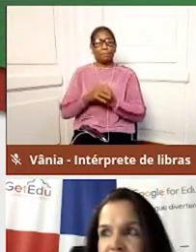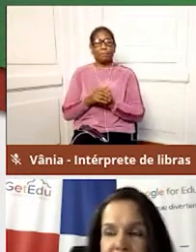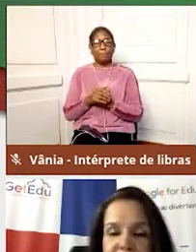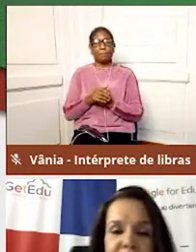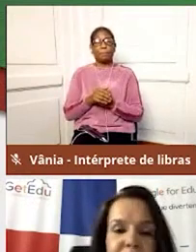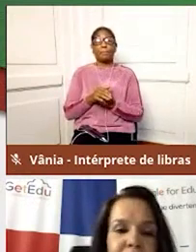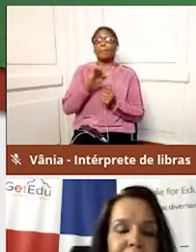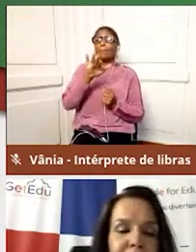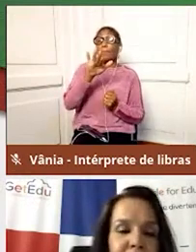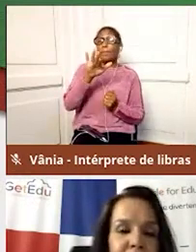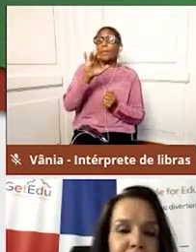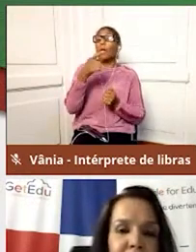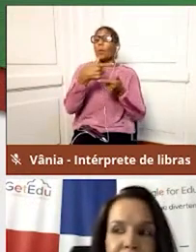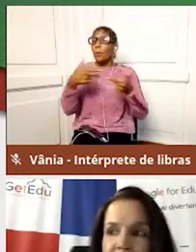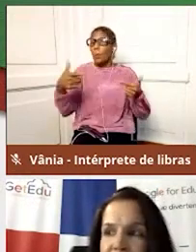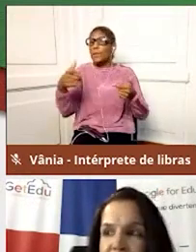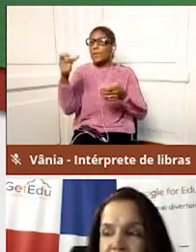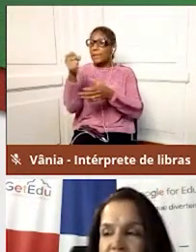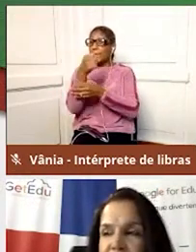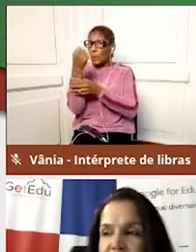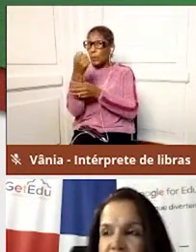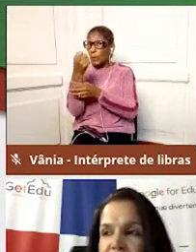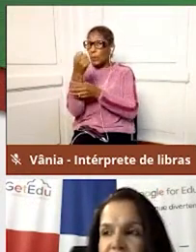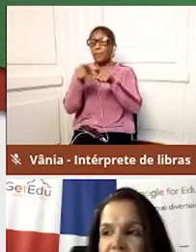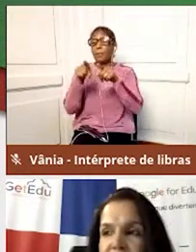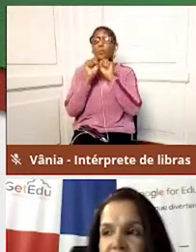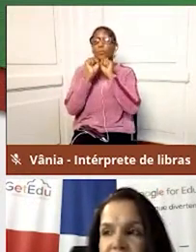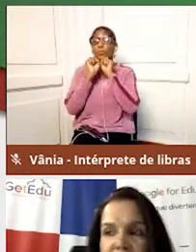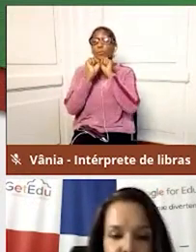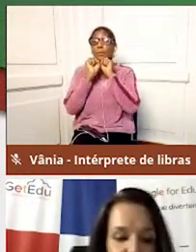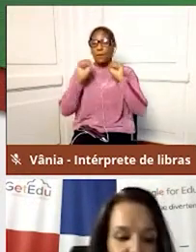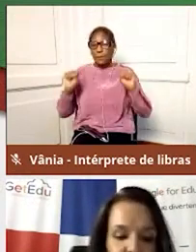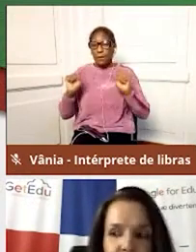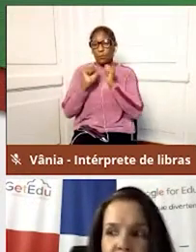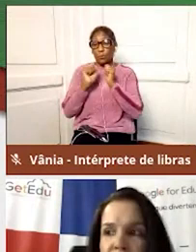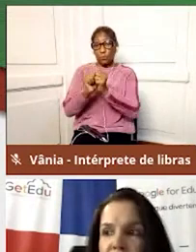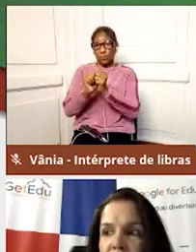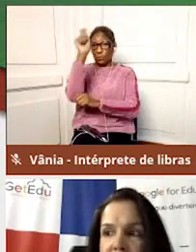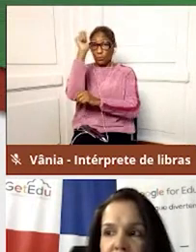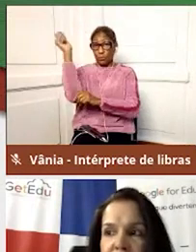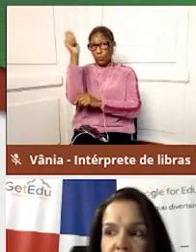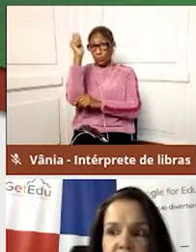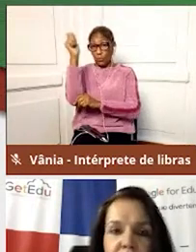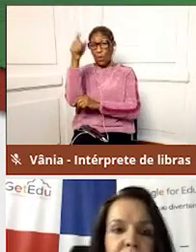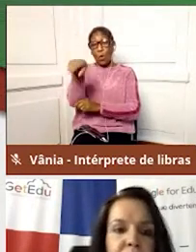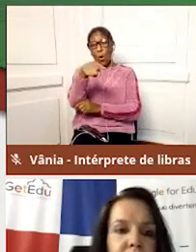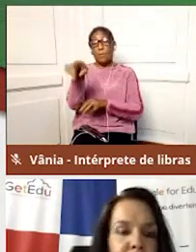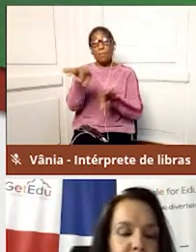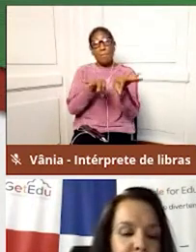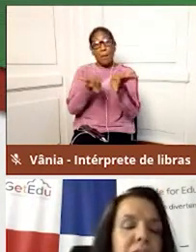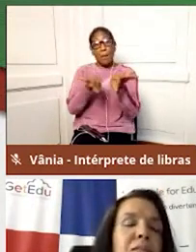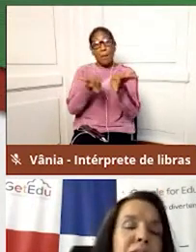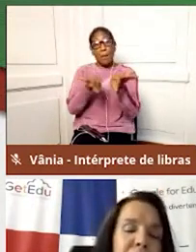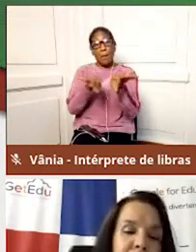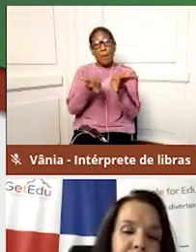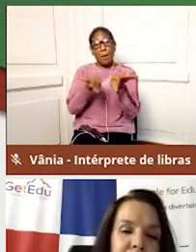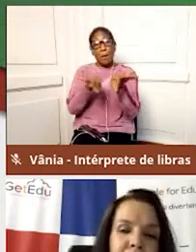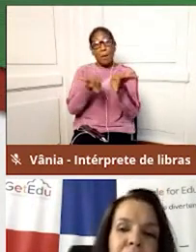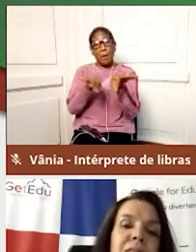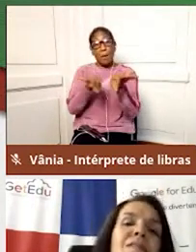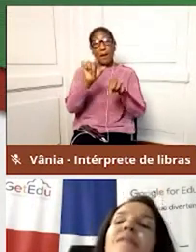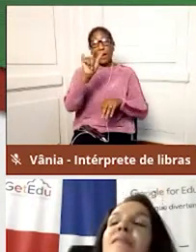importante é que, junto com a Secretaria de Educação do Rio Grande do Sul, nós vamos preparar uma live para apresentar